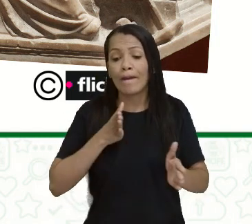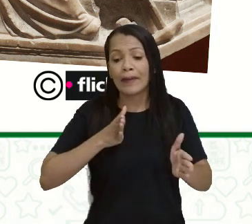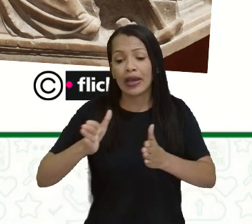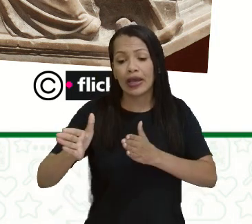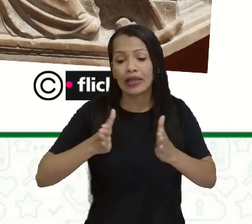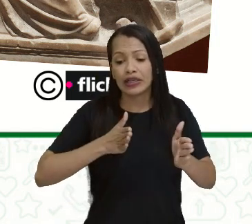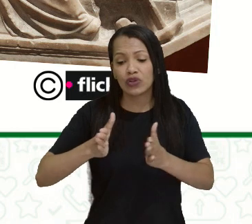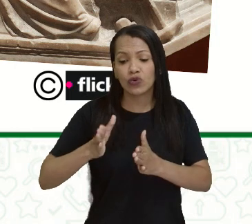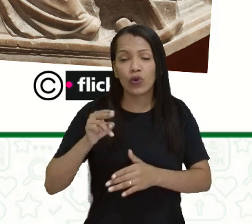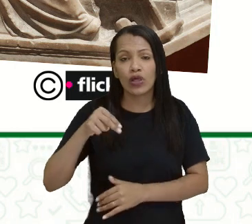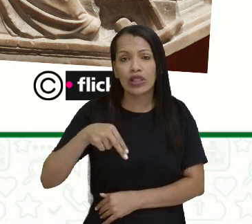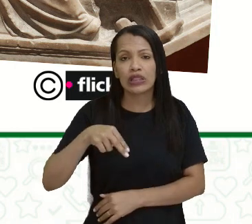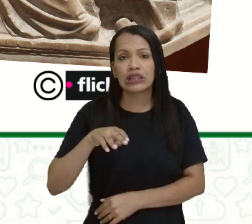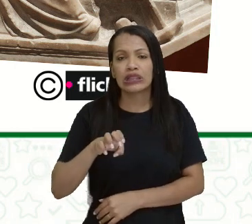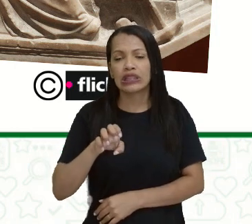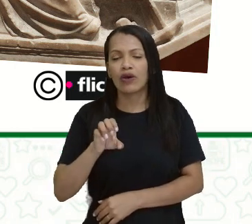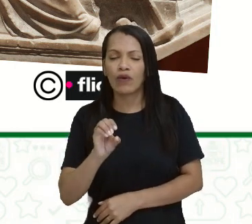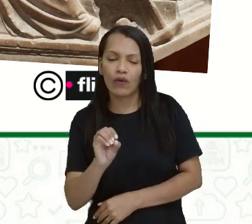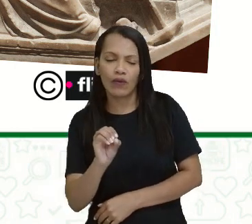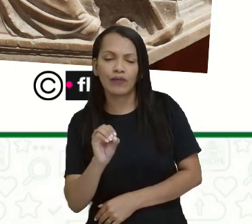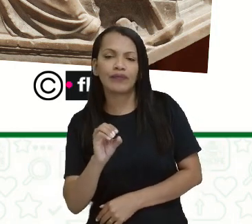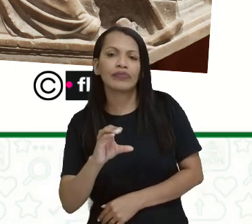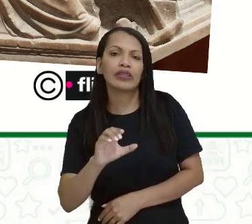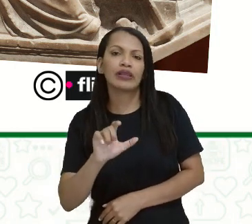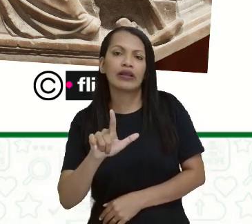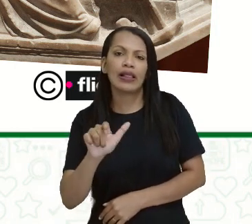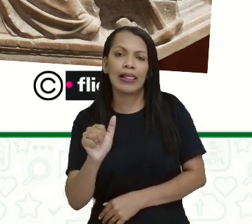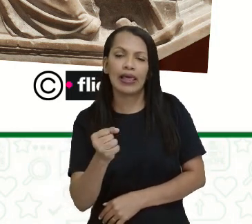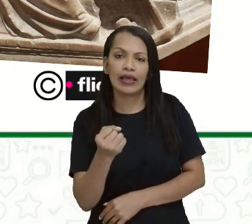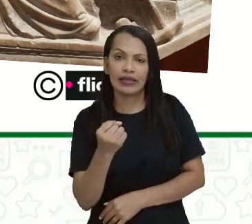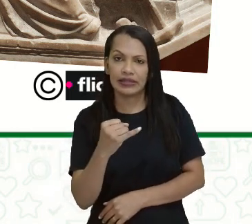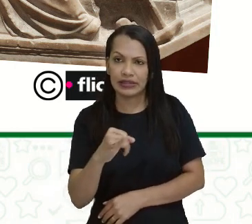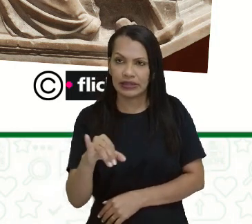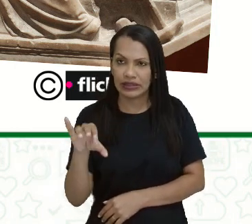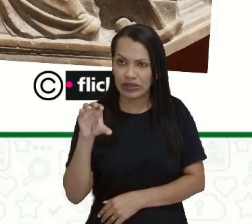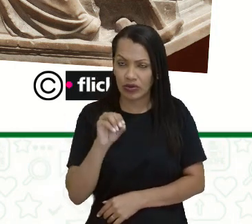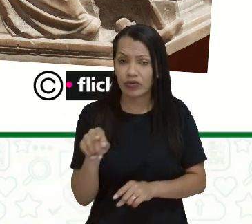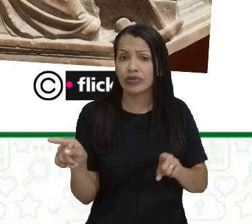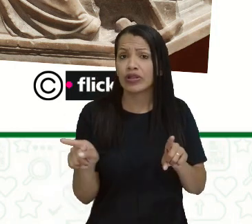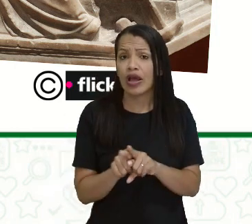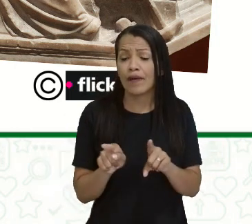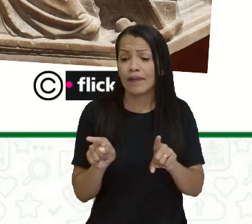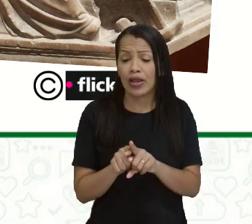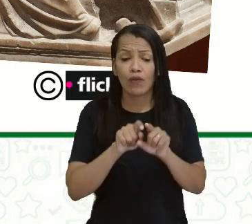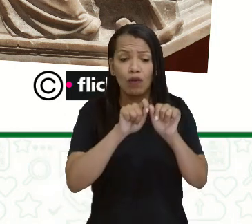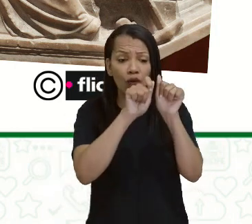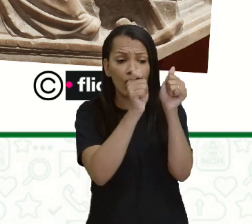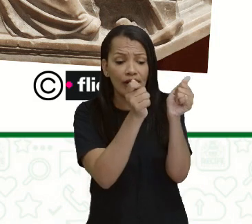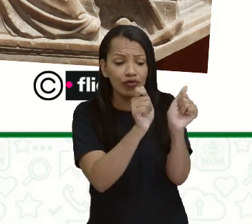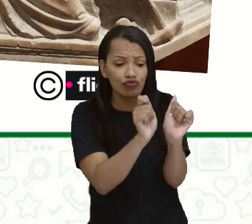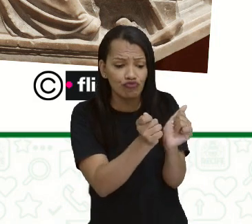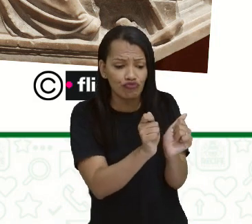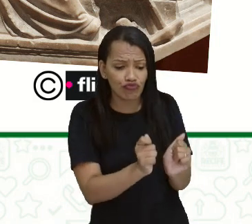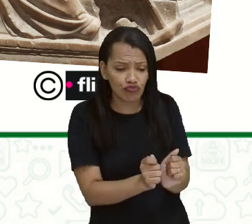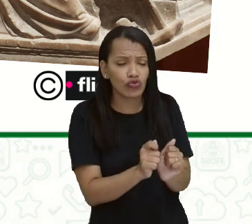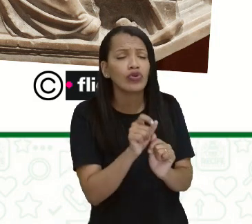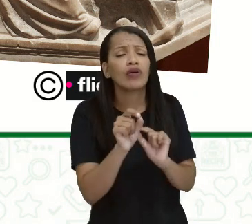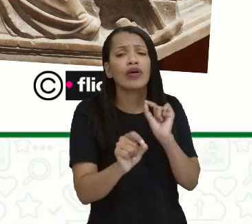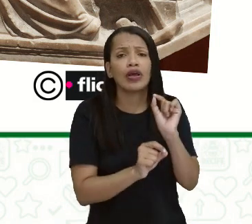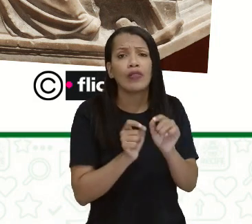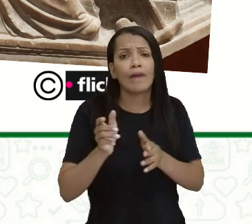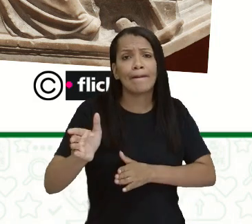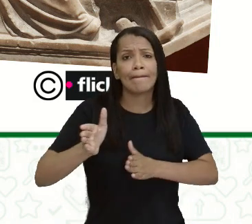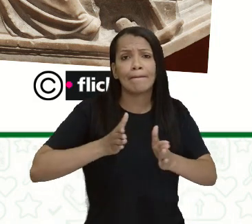E vocês estão vendo também uma escultura grega, do período clássico grego. É um período da história da Grécia,